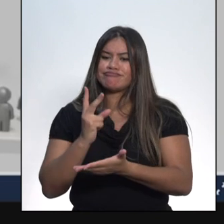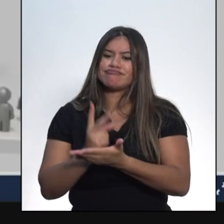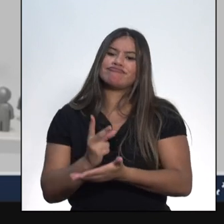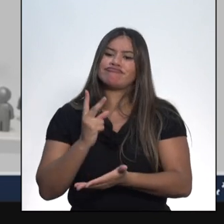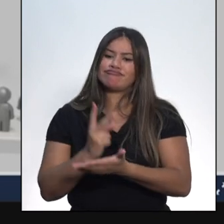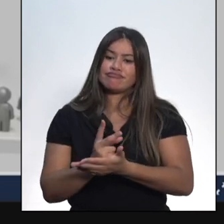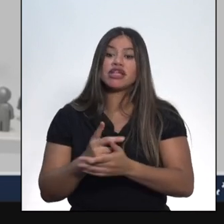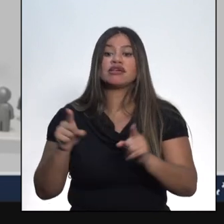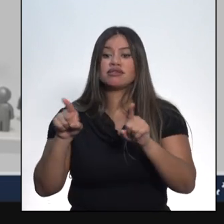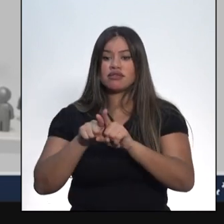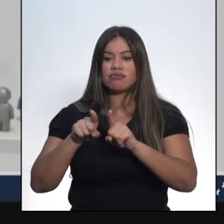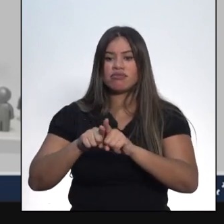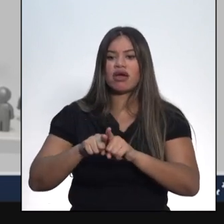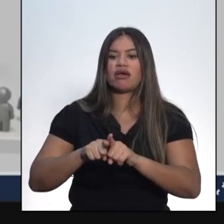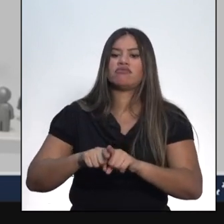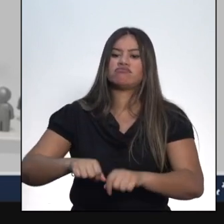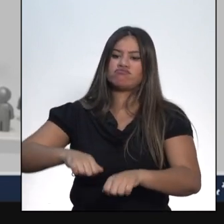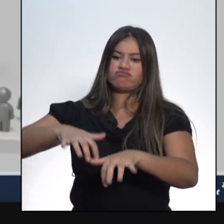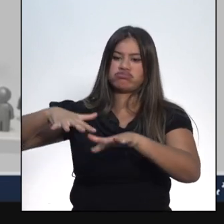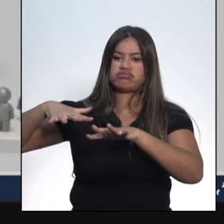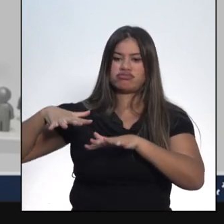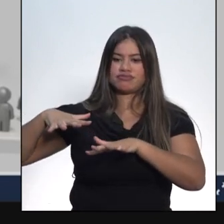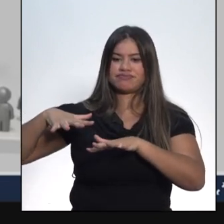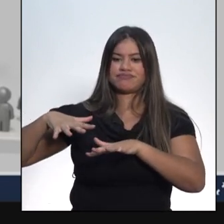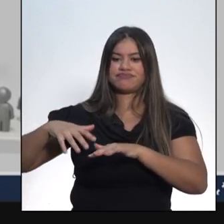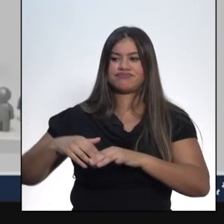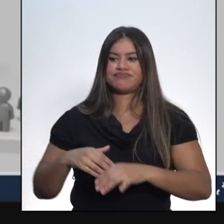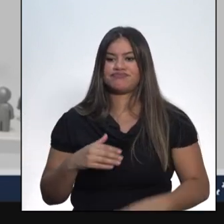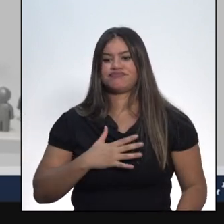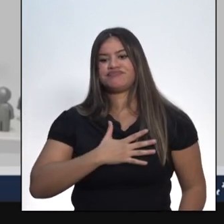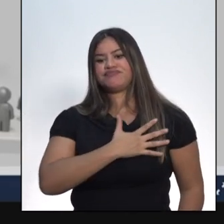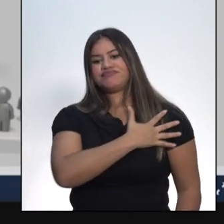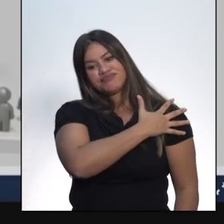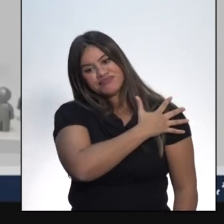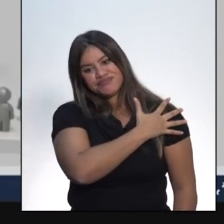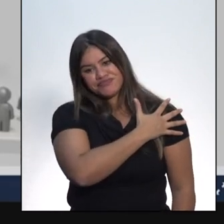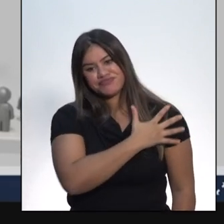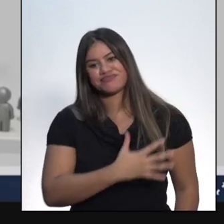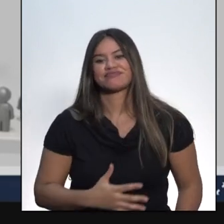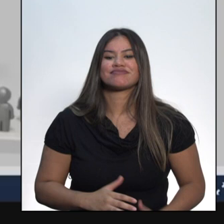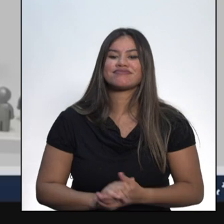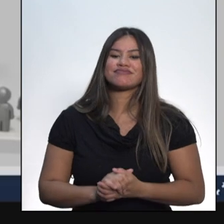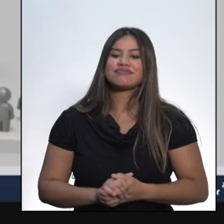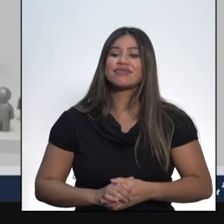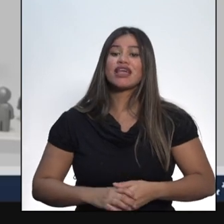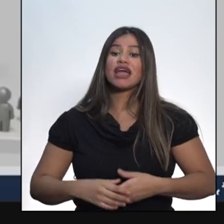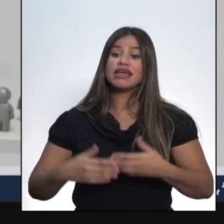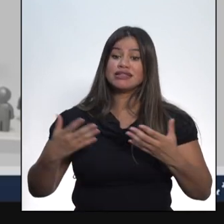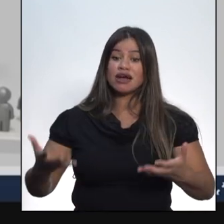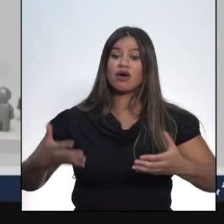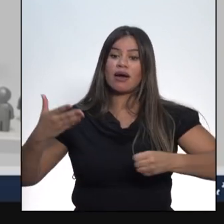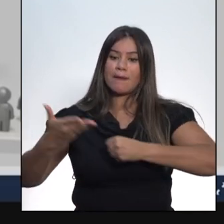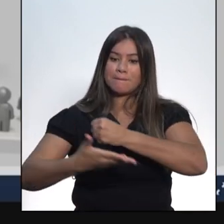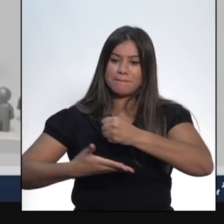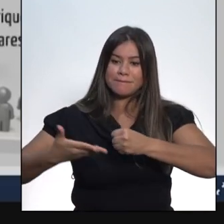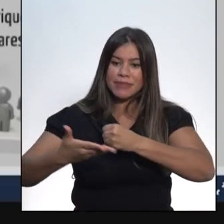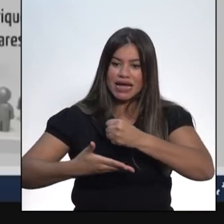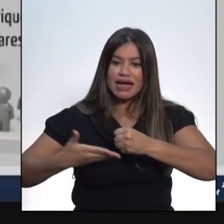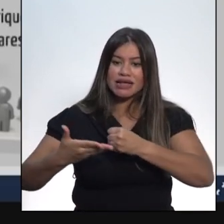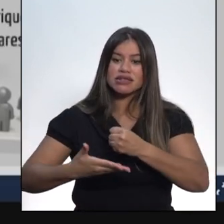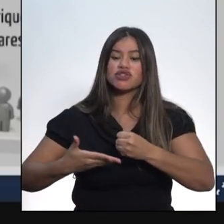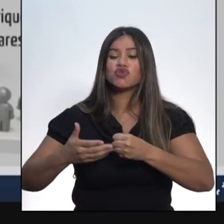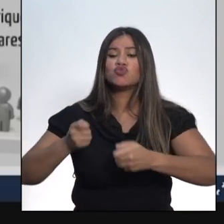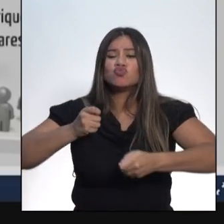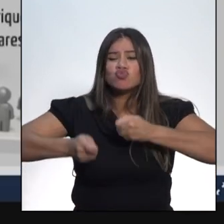na força militar. Portanto, uma das bases de controle da maioria da população era o medo imposto